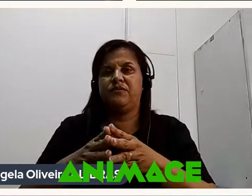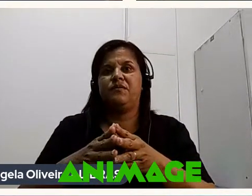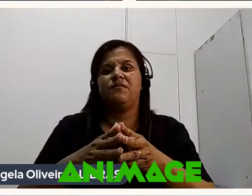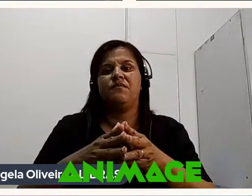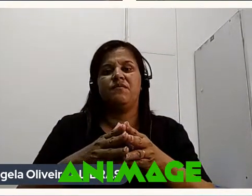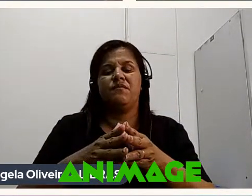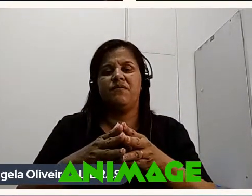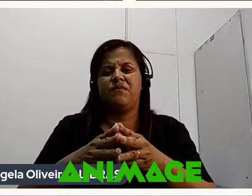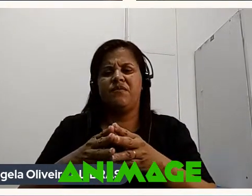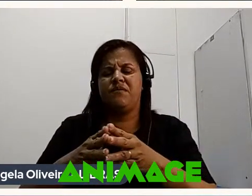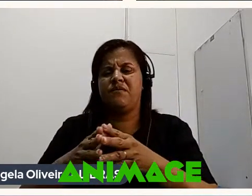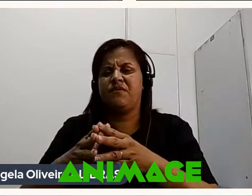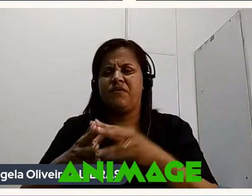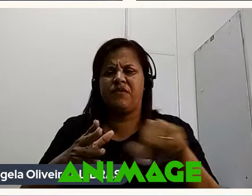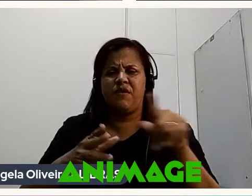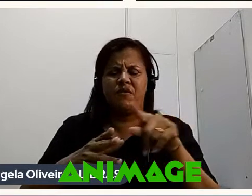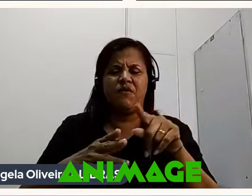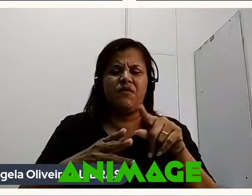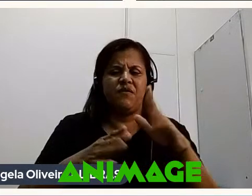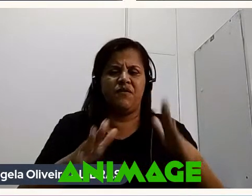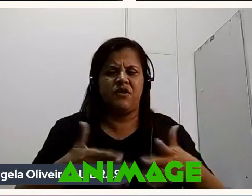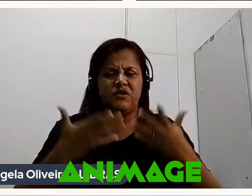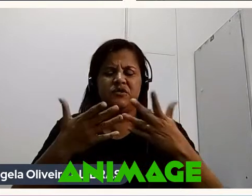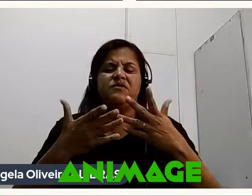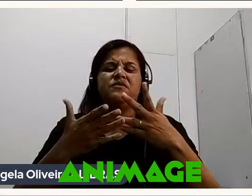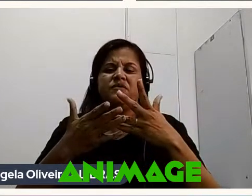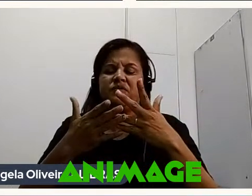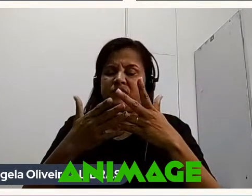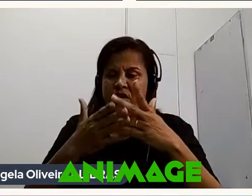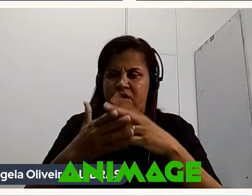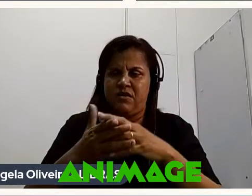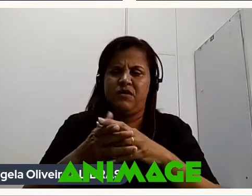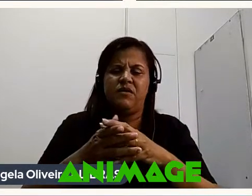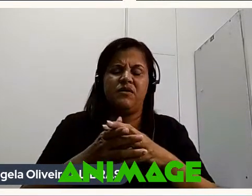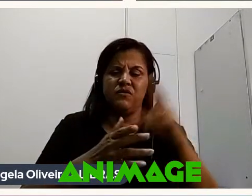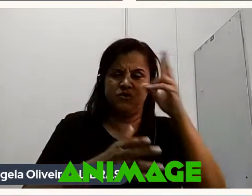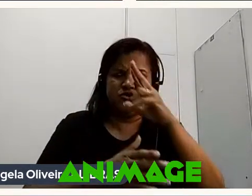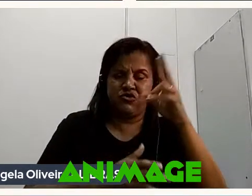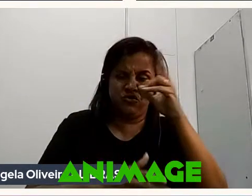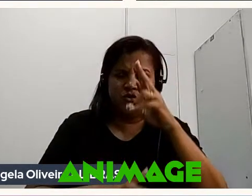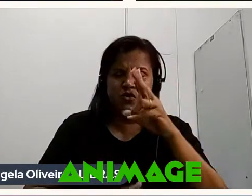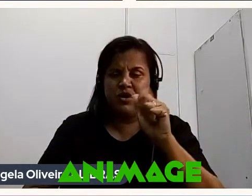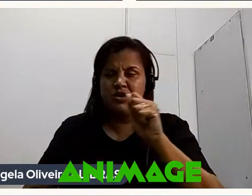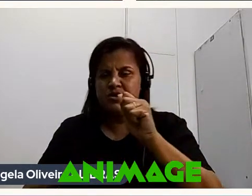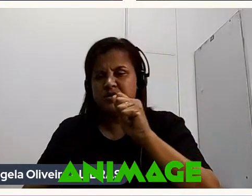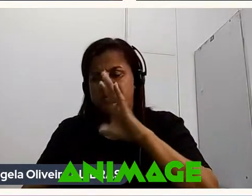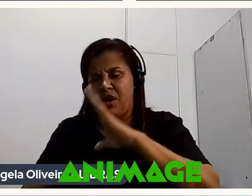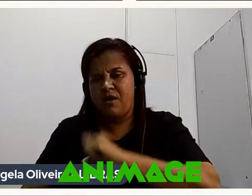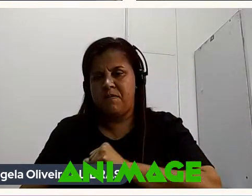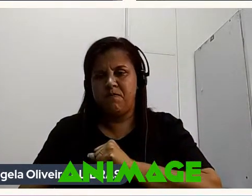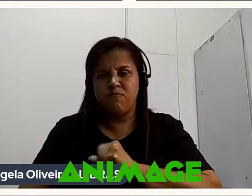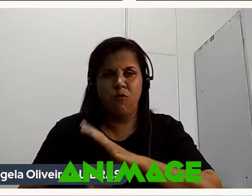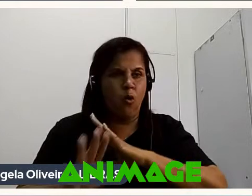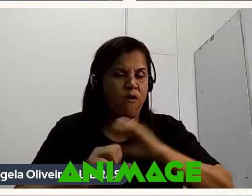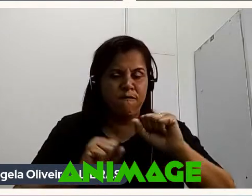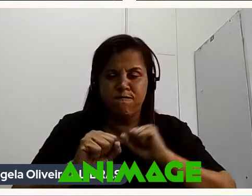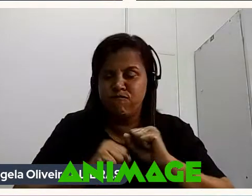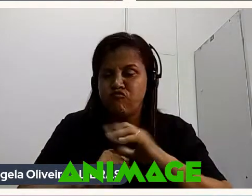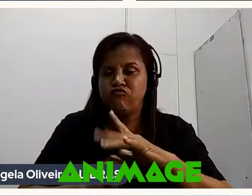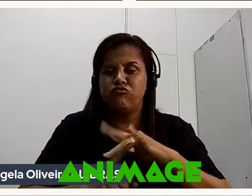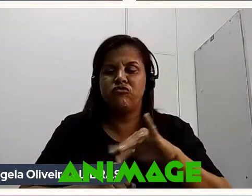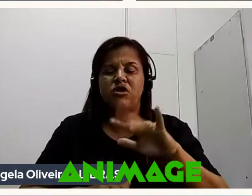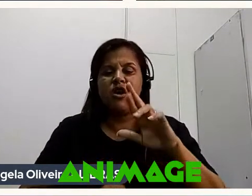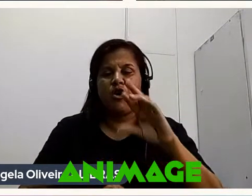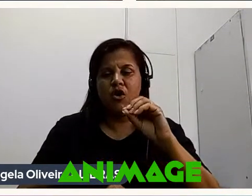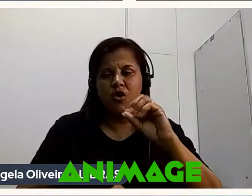A Nessi É um festival Que foi lá Premiou História de Amor e Fúria Do Bolognese Menino e Mundo A Rosana Urbis